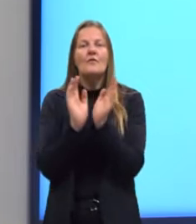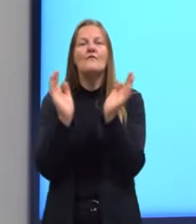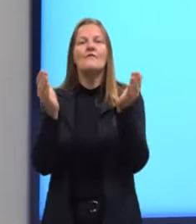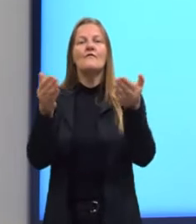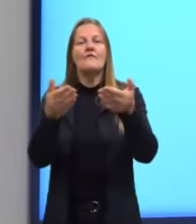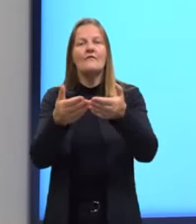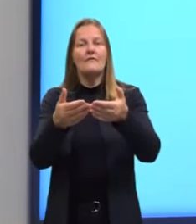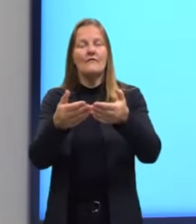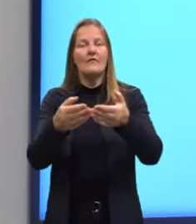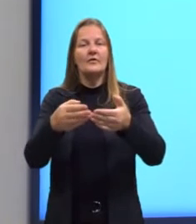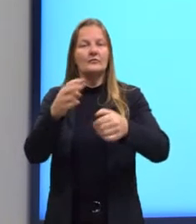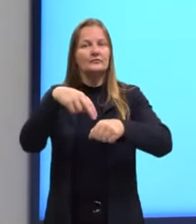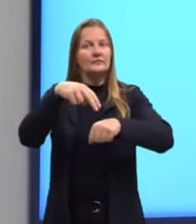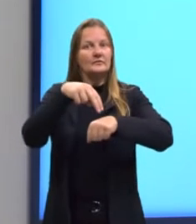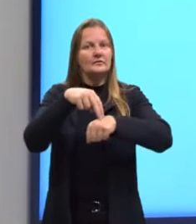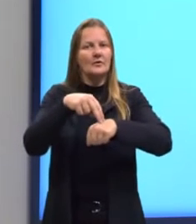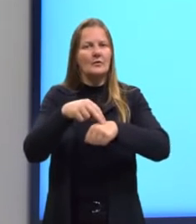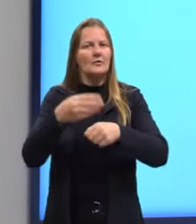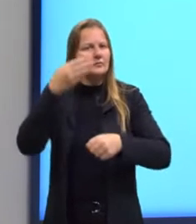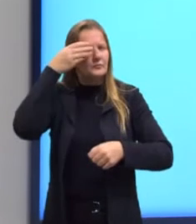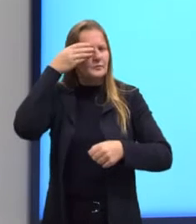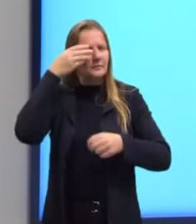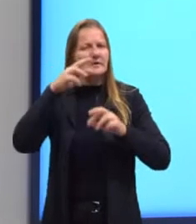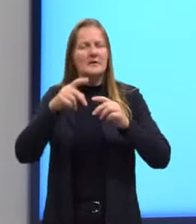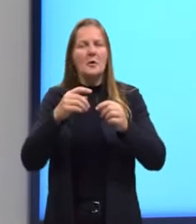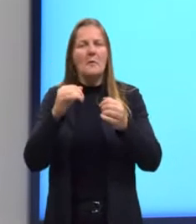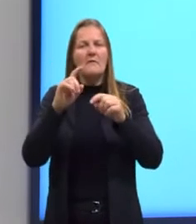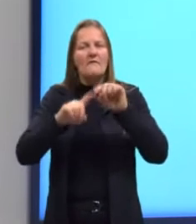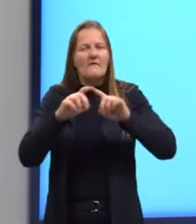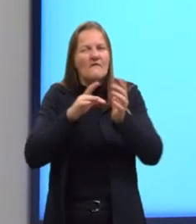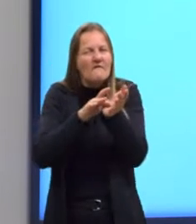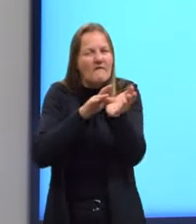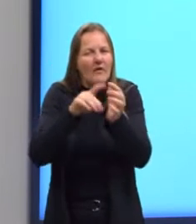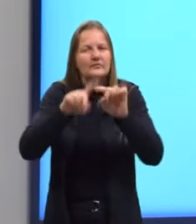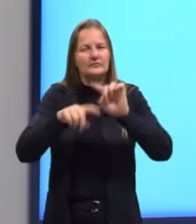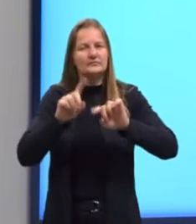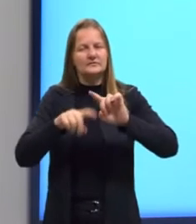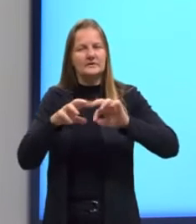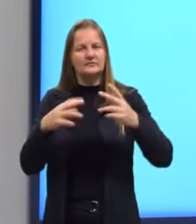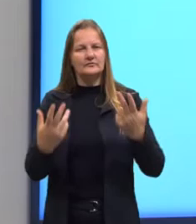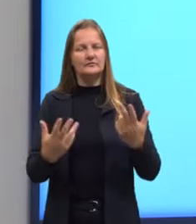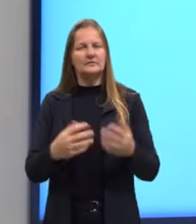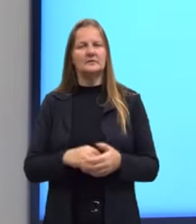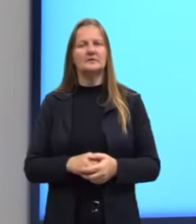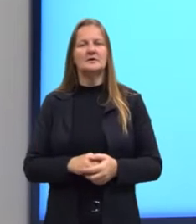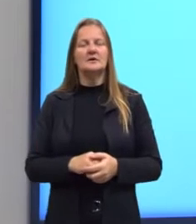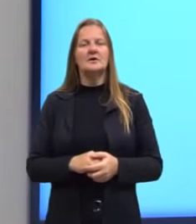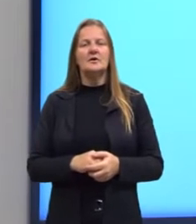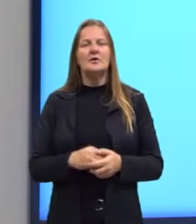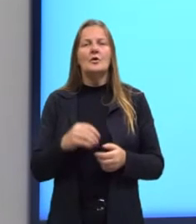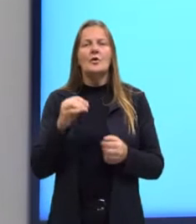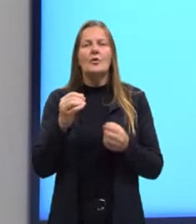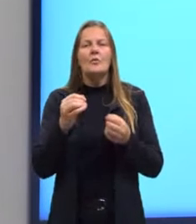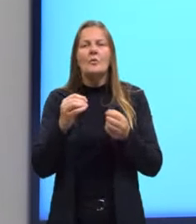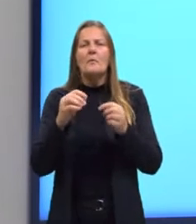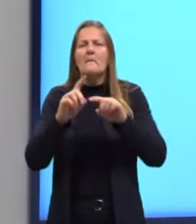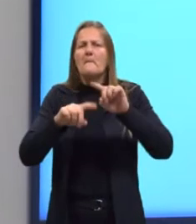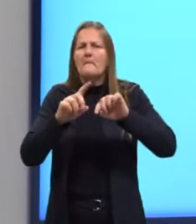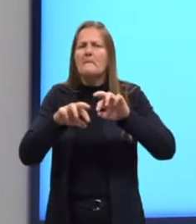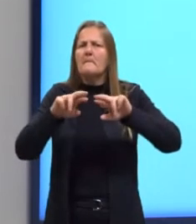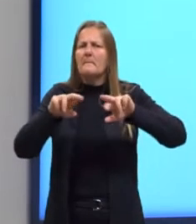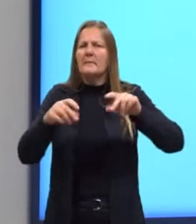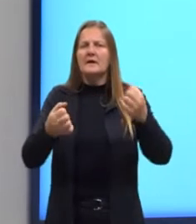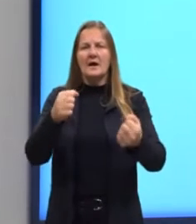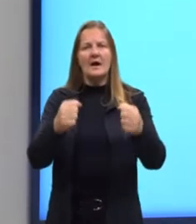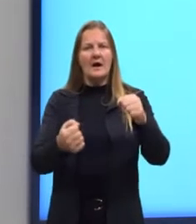contra a Pirataria, conhecido ali por FNCP, incluir a linha de autopeças em campanha